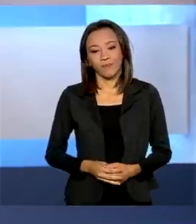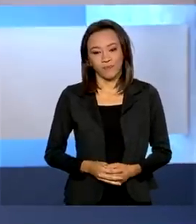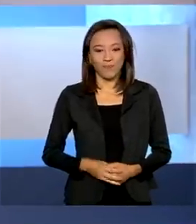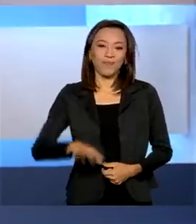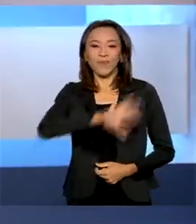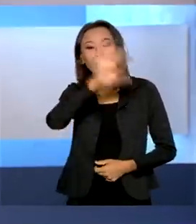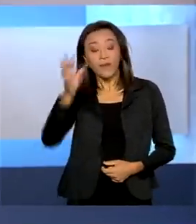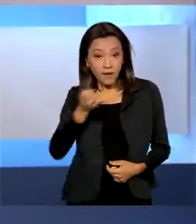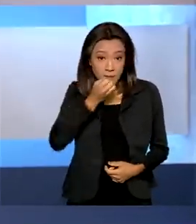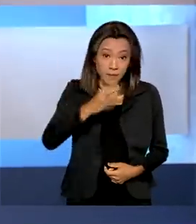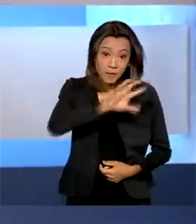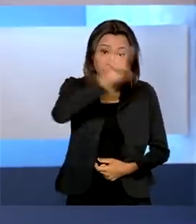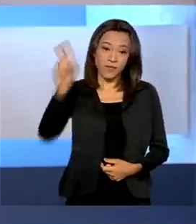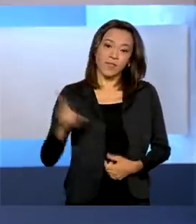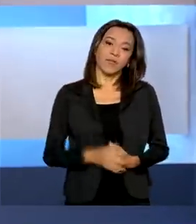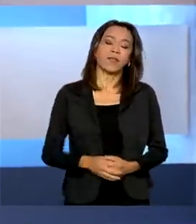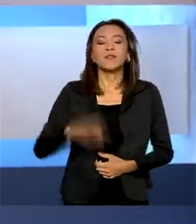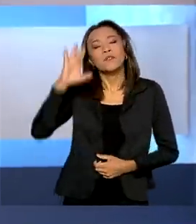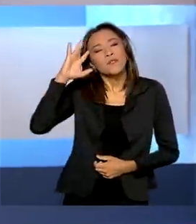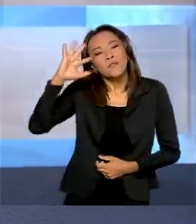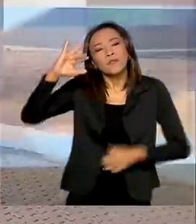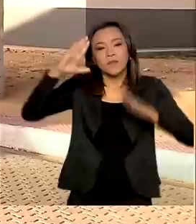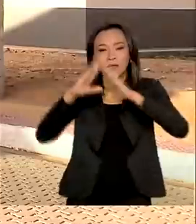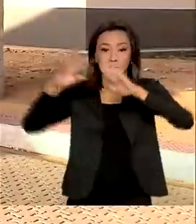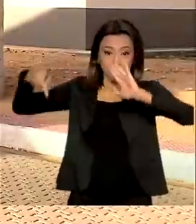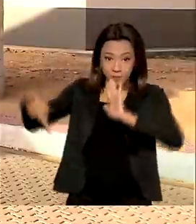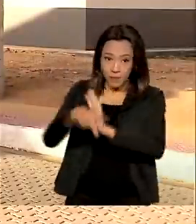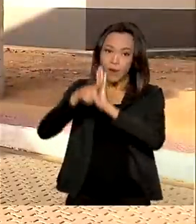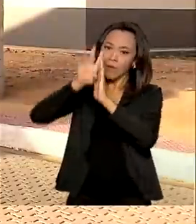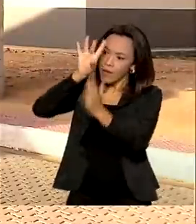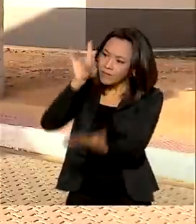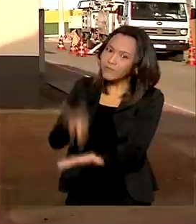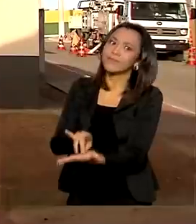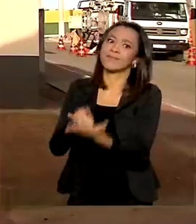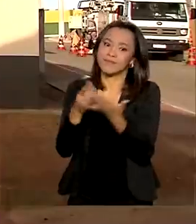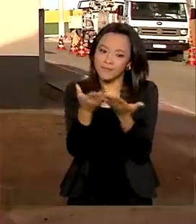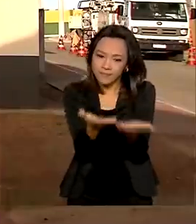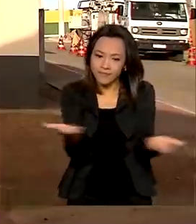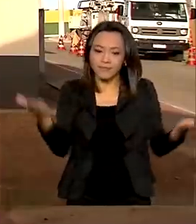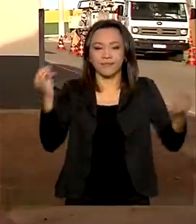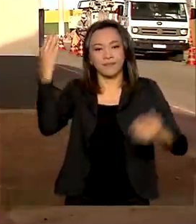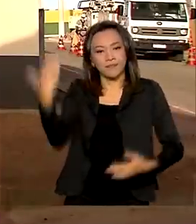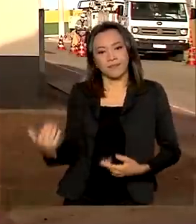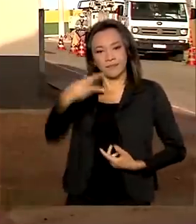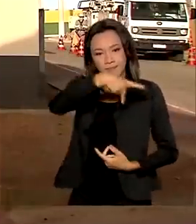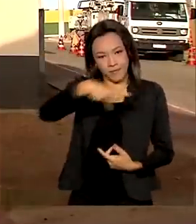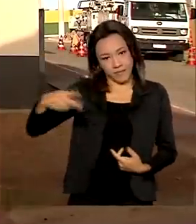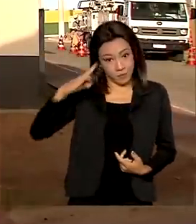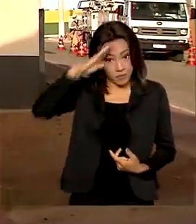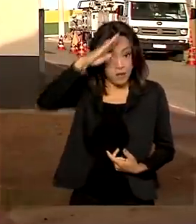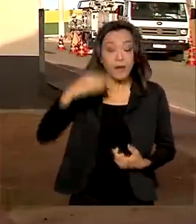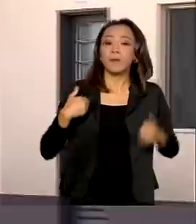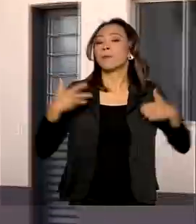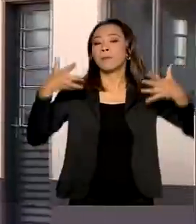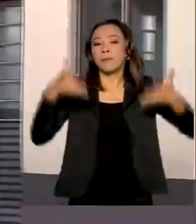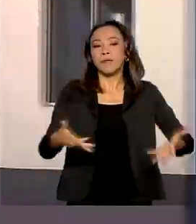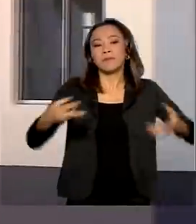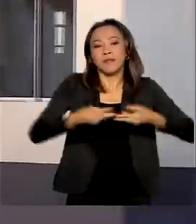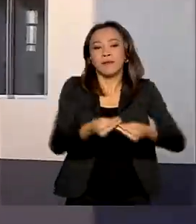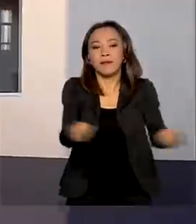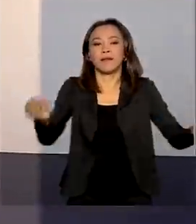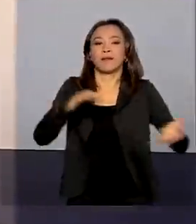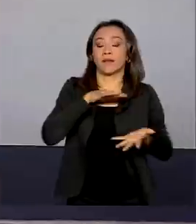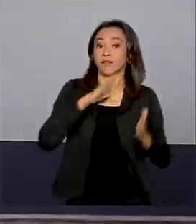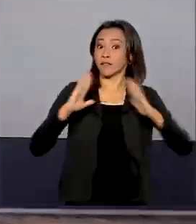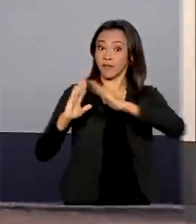Olá, bom dia! O sonho da casa própria vira realidade. Presidente Jair Bolsonaro participa da entrega de moradias